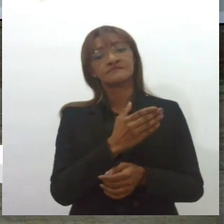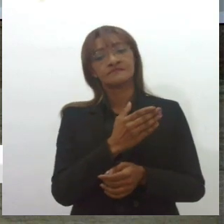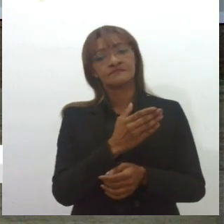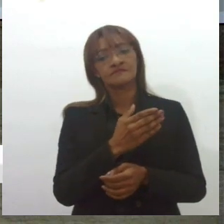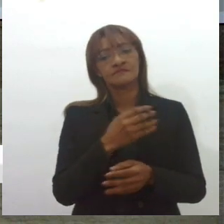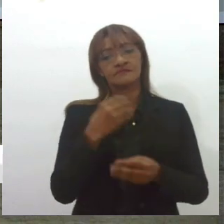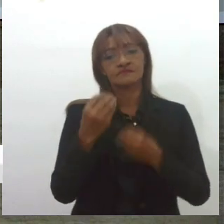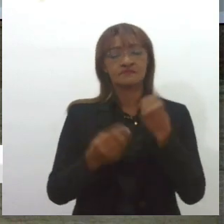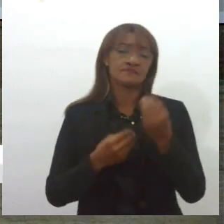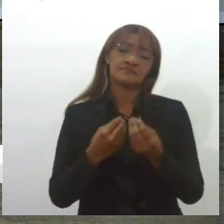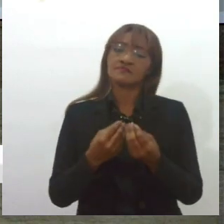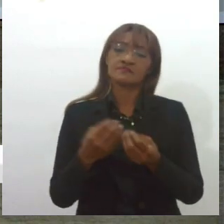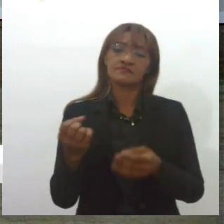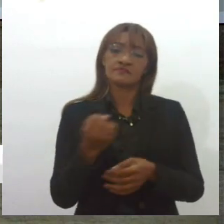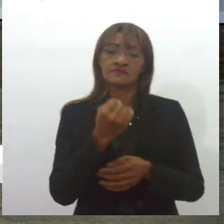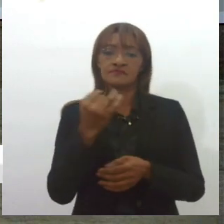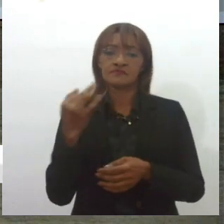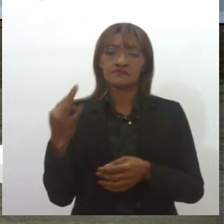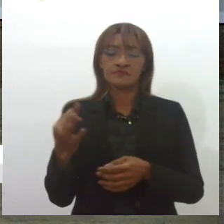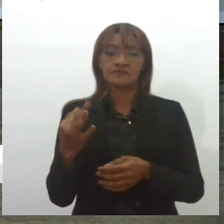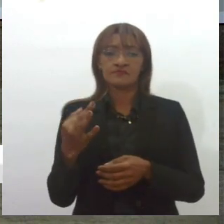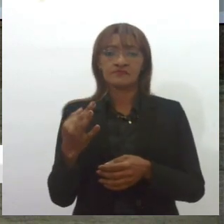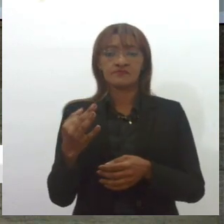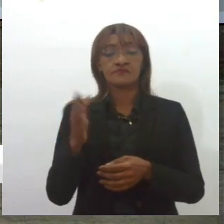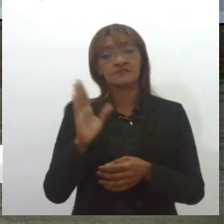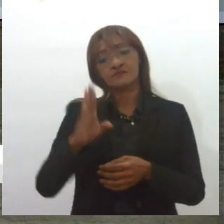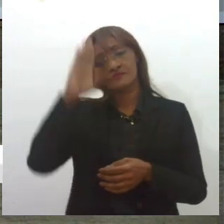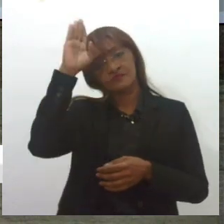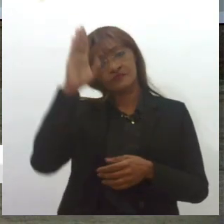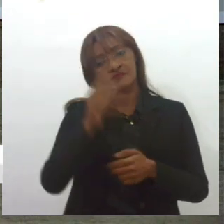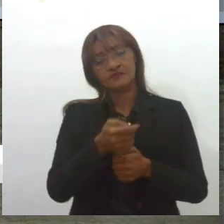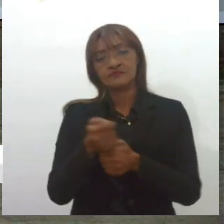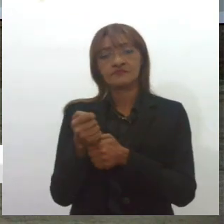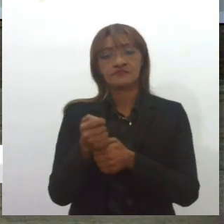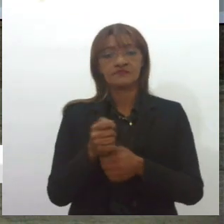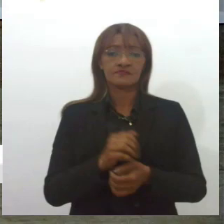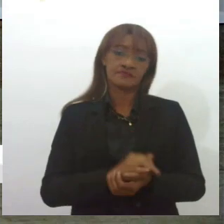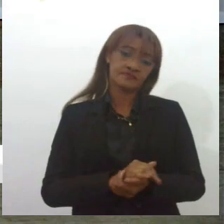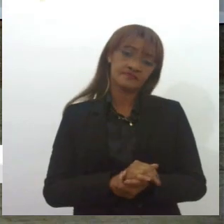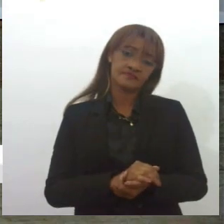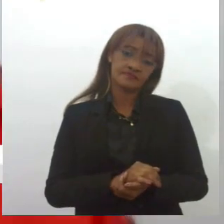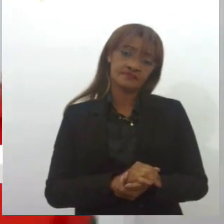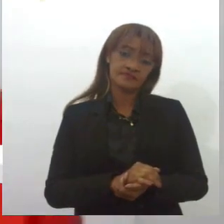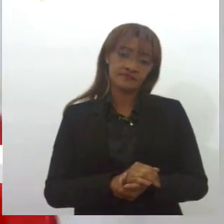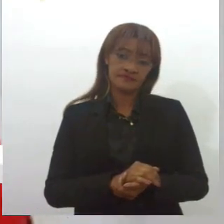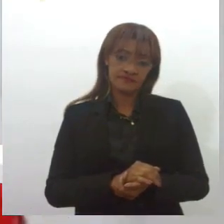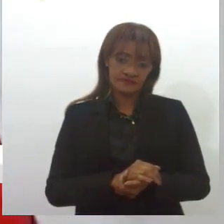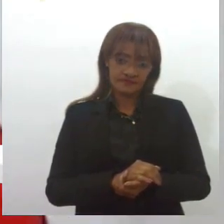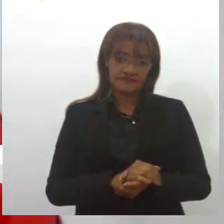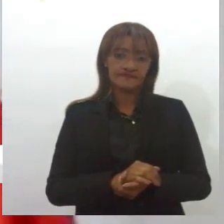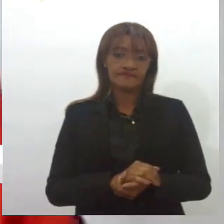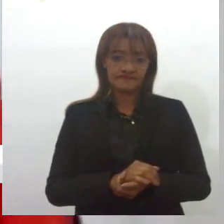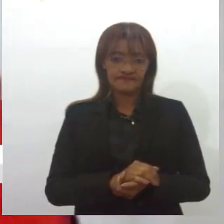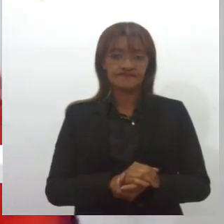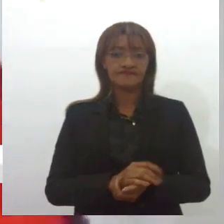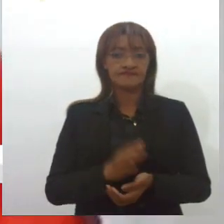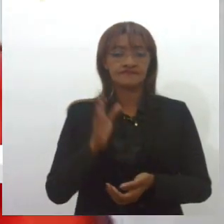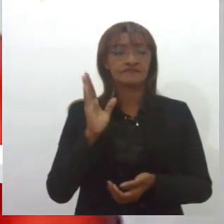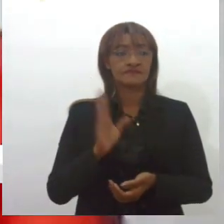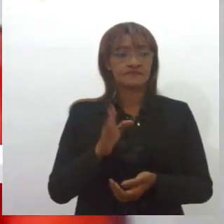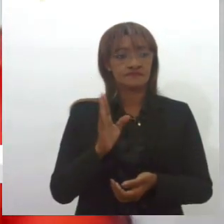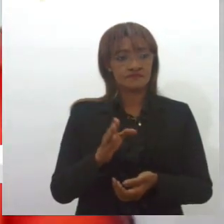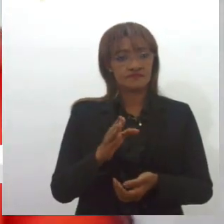relação a esse quantitativo no Corpo de Bombeiros? Então, eu acho que, diante da colocação